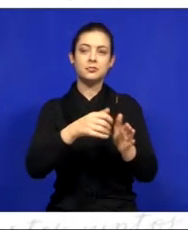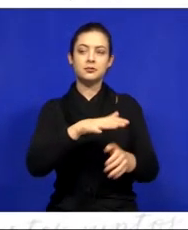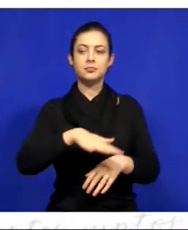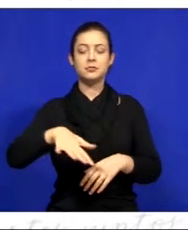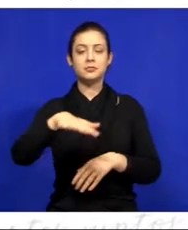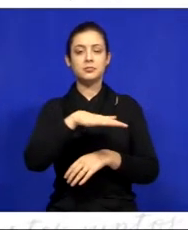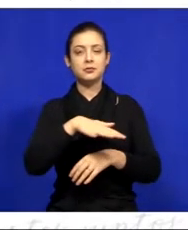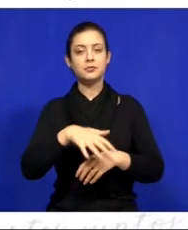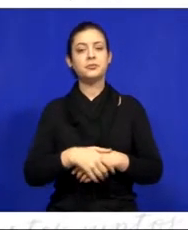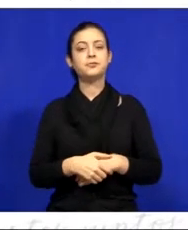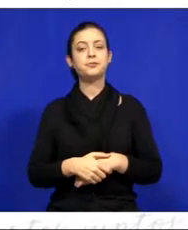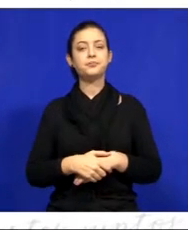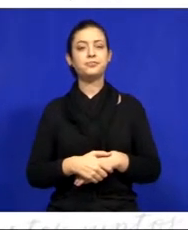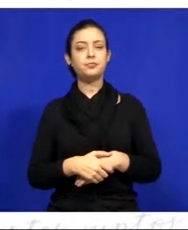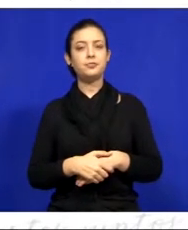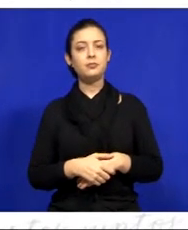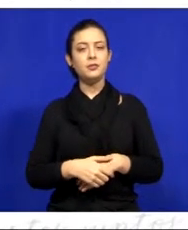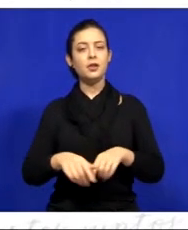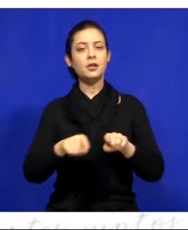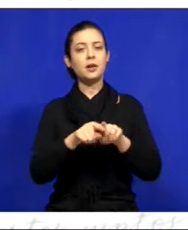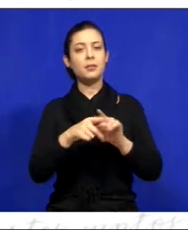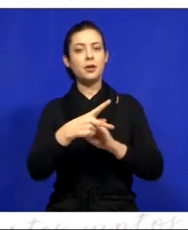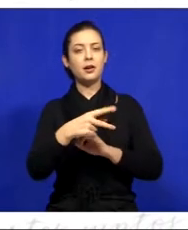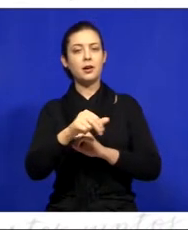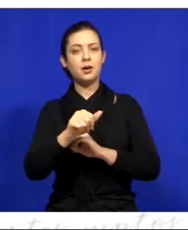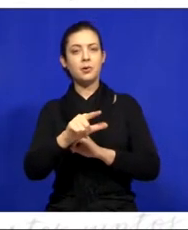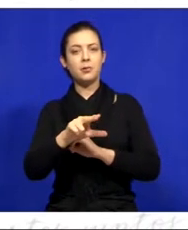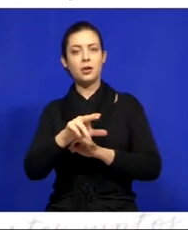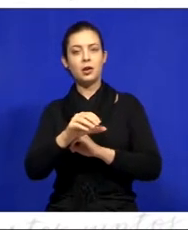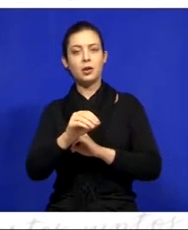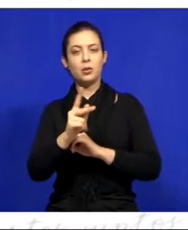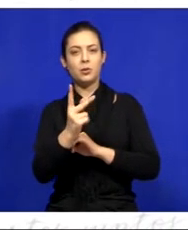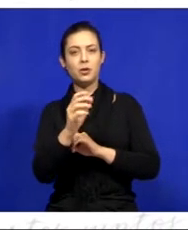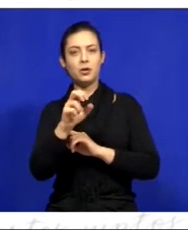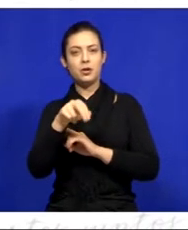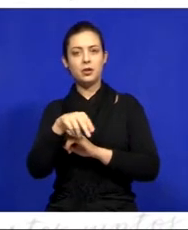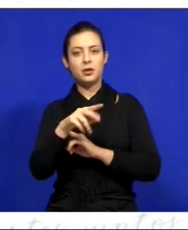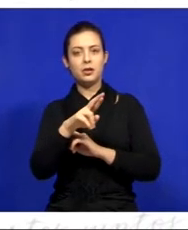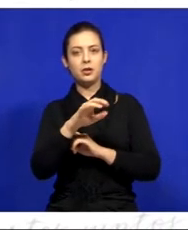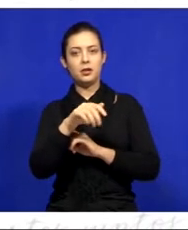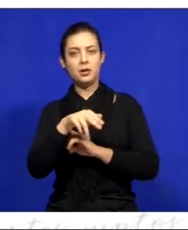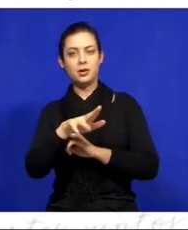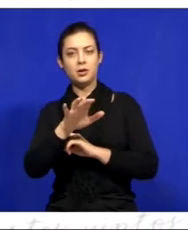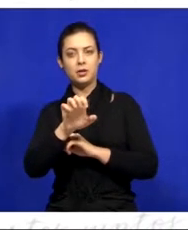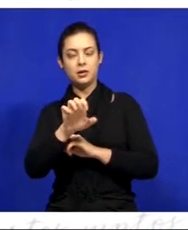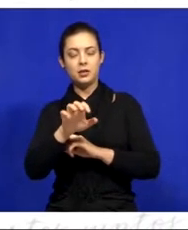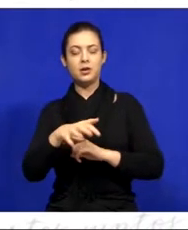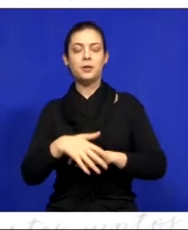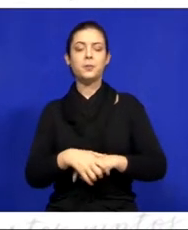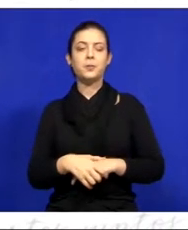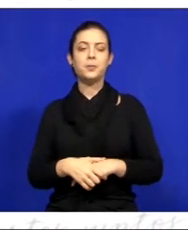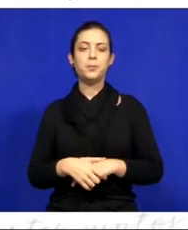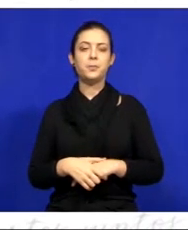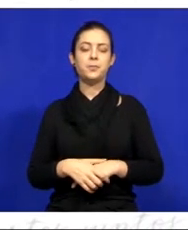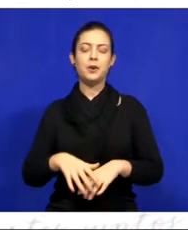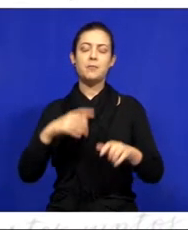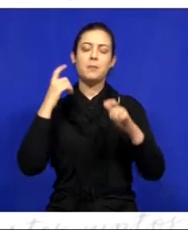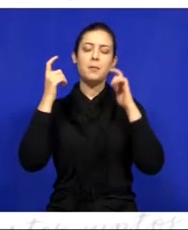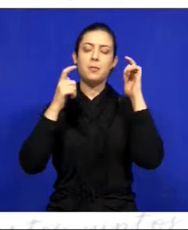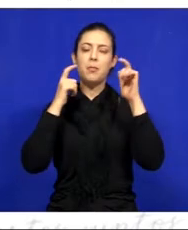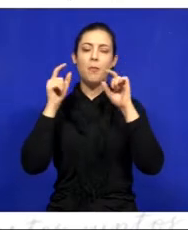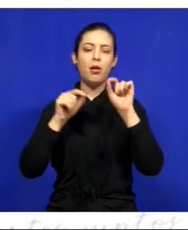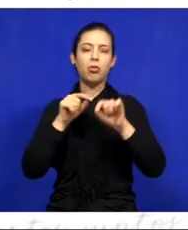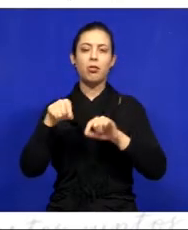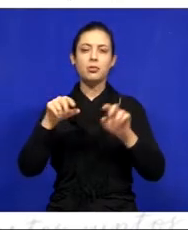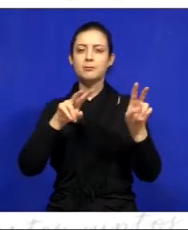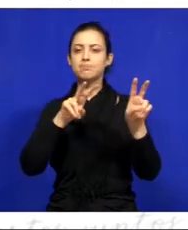ao Paulo Henrique Domingos, que está preocupado com